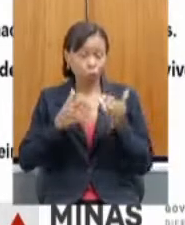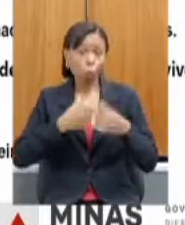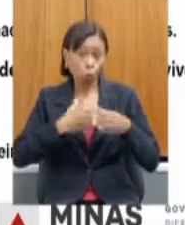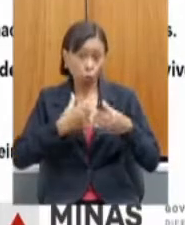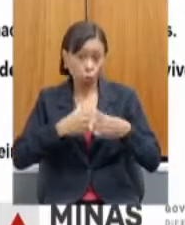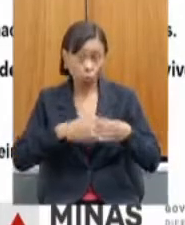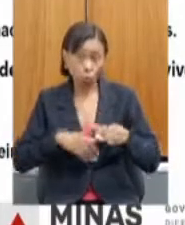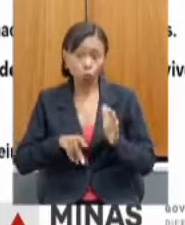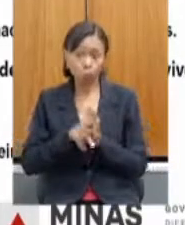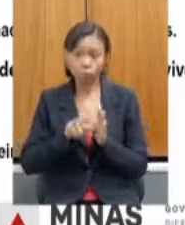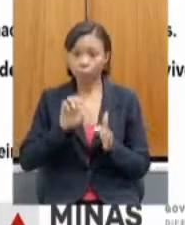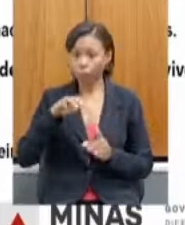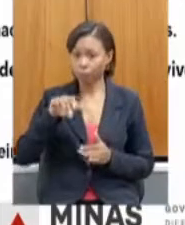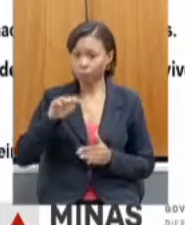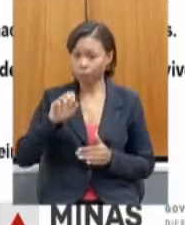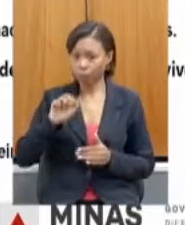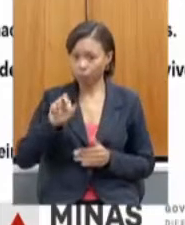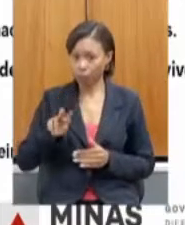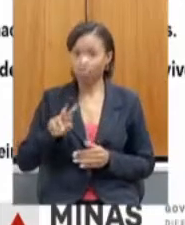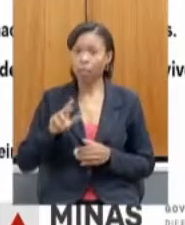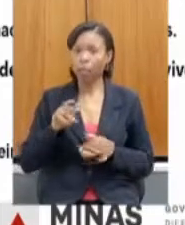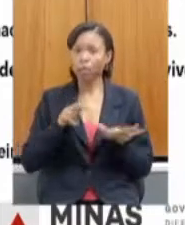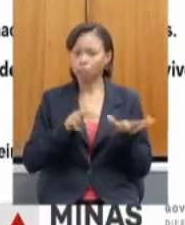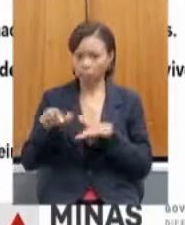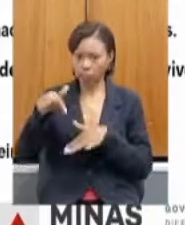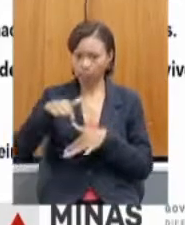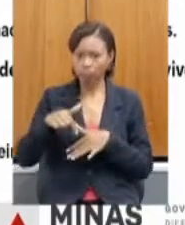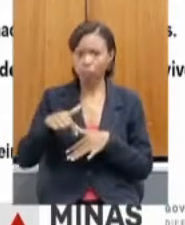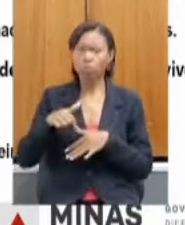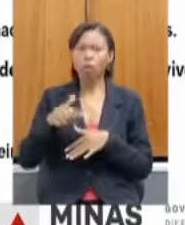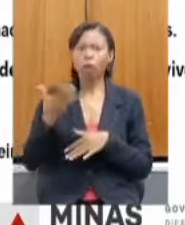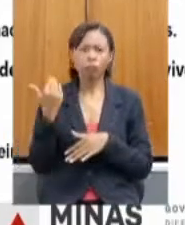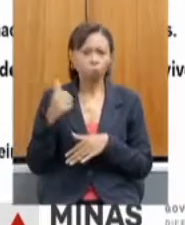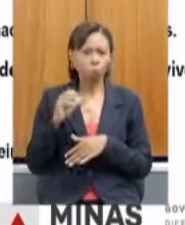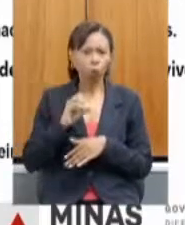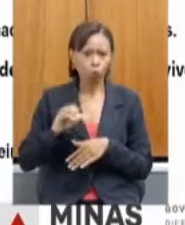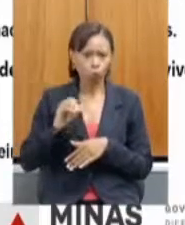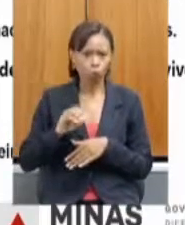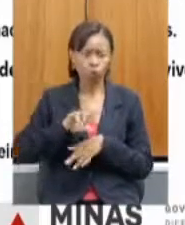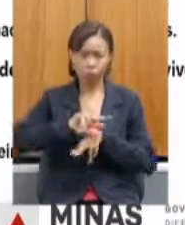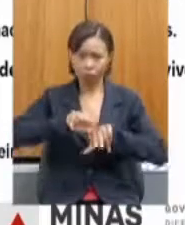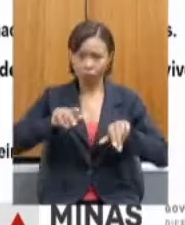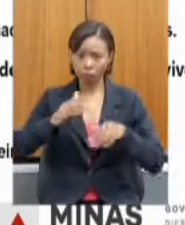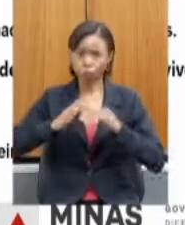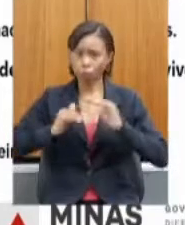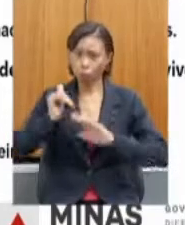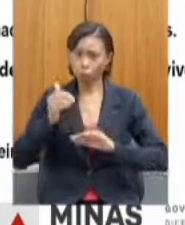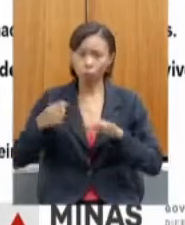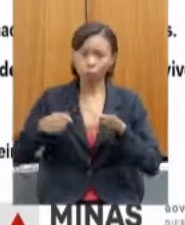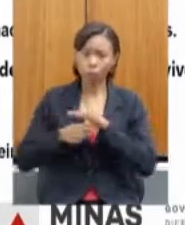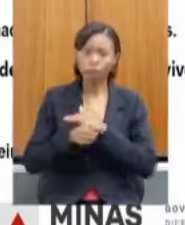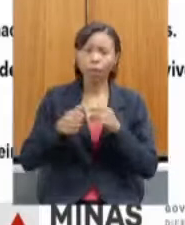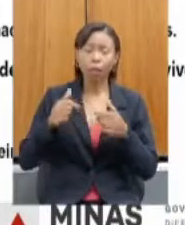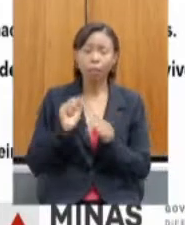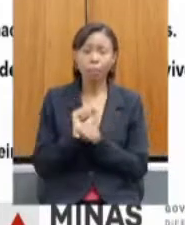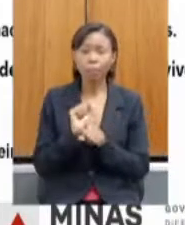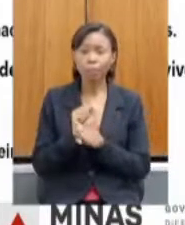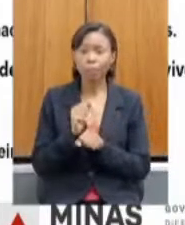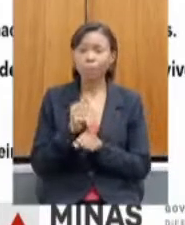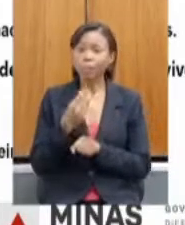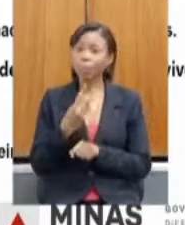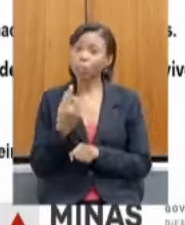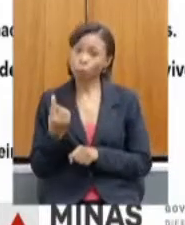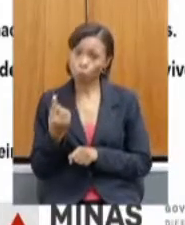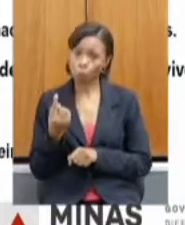nós tivemos a contratação de 36 profissionais em outubro e estamos esperando contratar 31 no mês de novembro, de forma que, então,